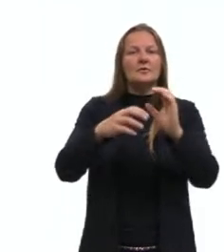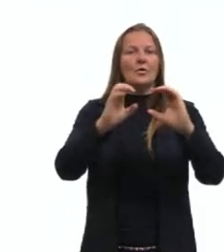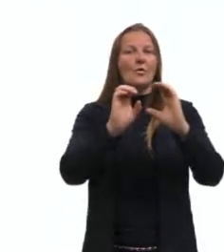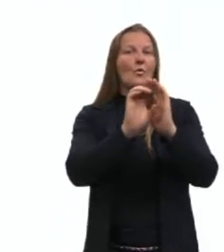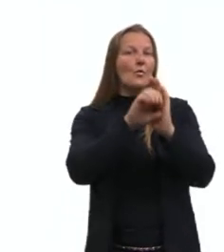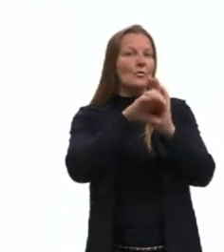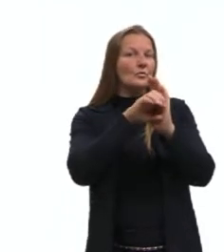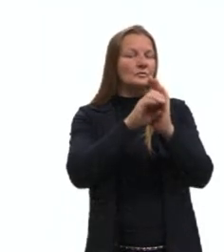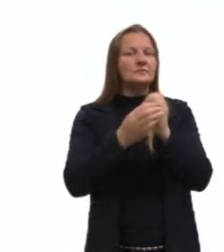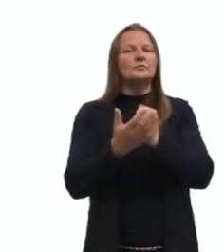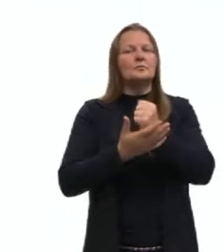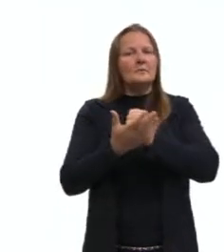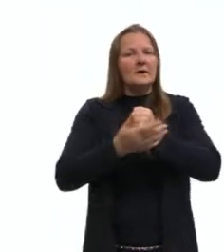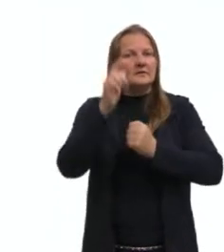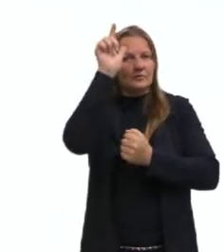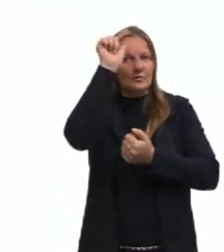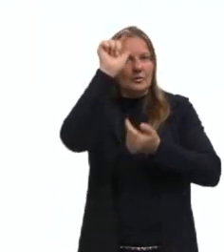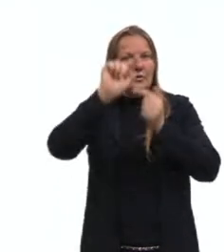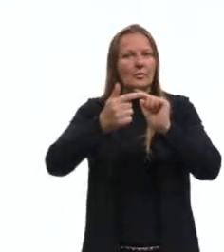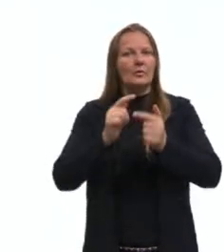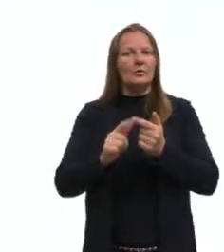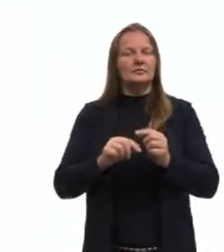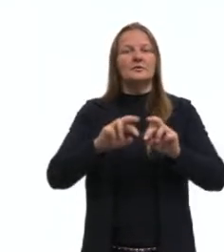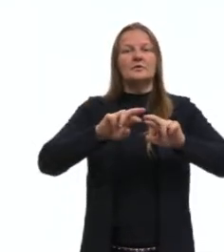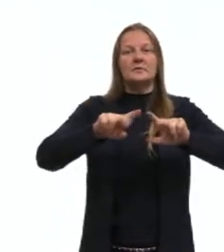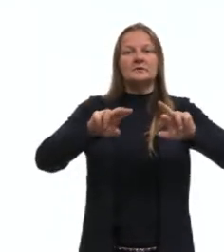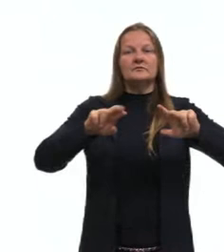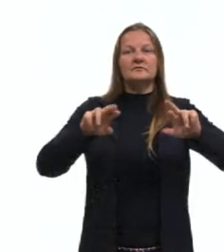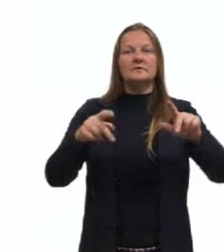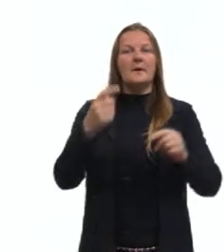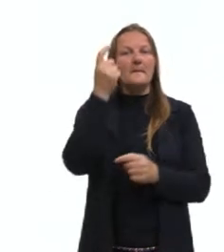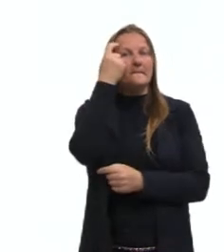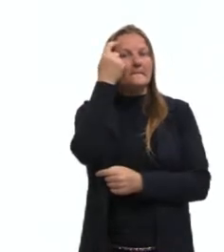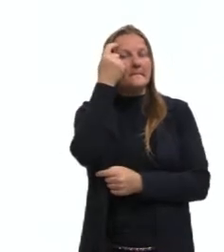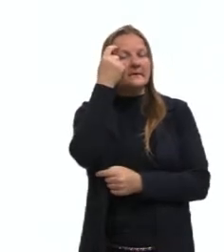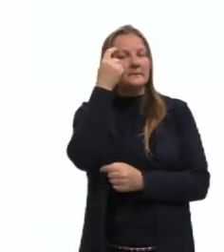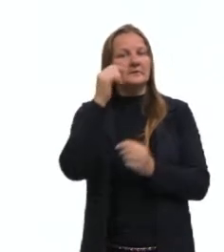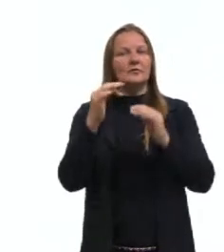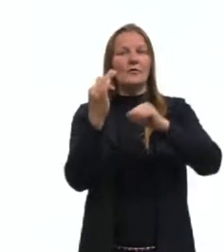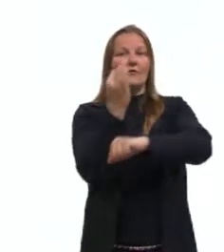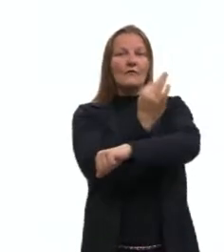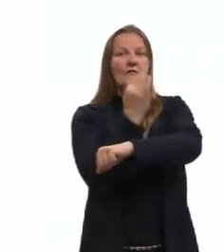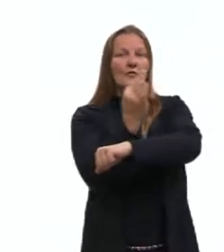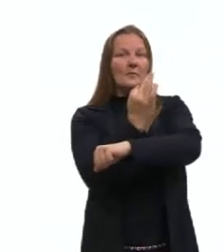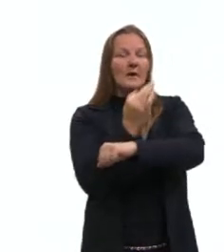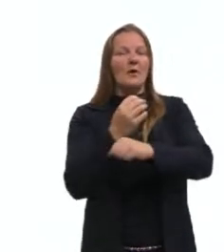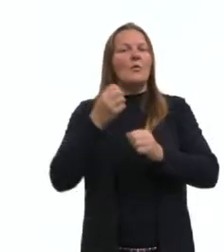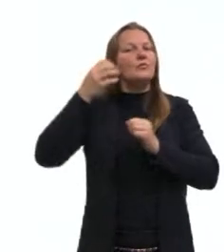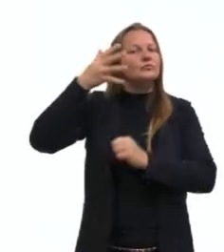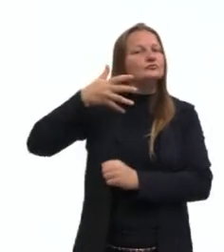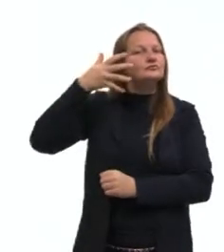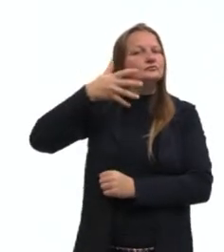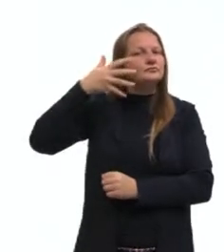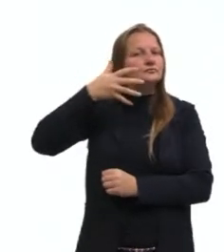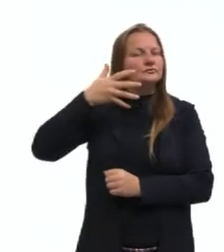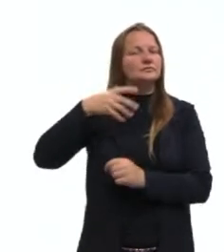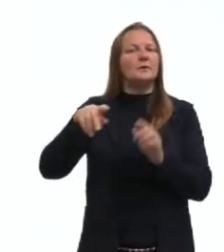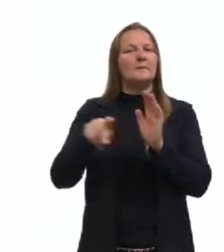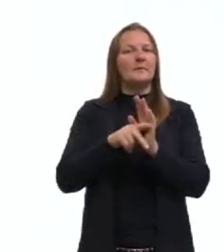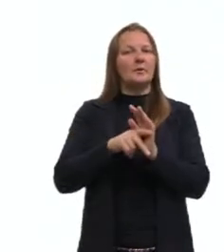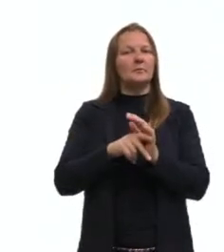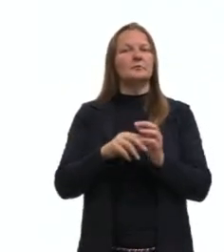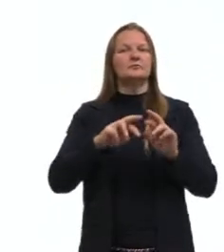básicos de lógica e a diferenciação do pensamento formal e do discurso da sua verdade